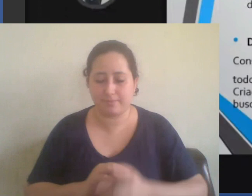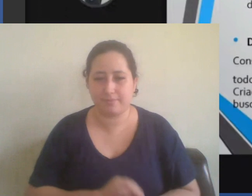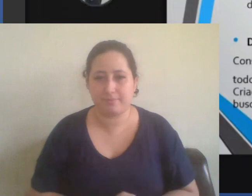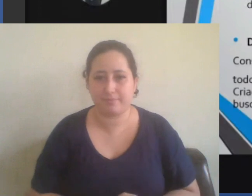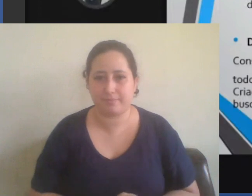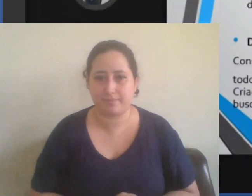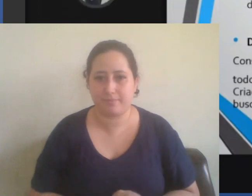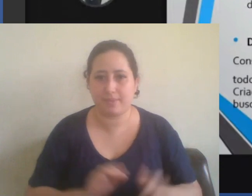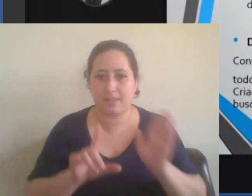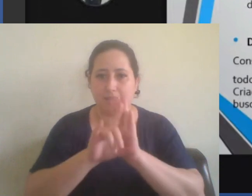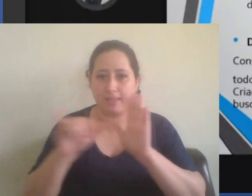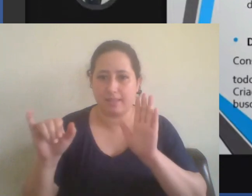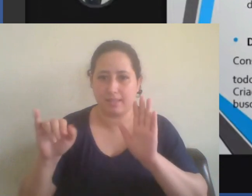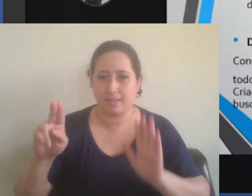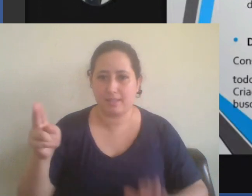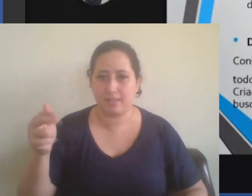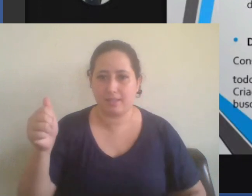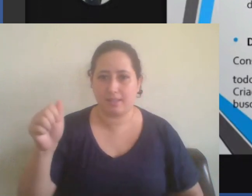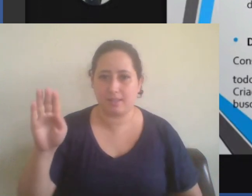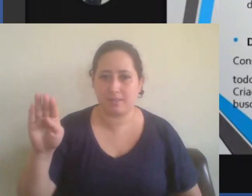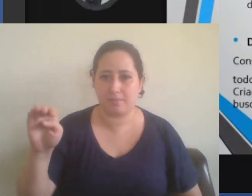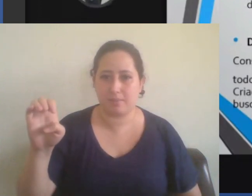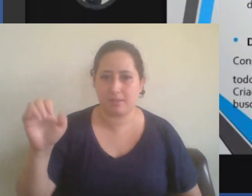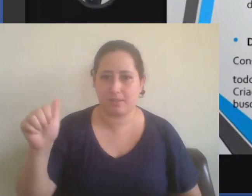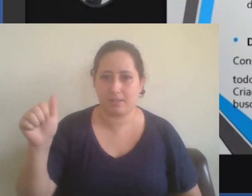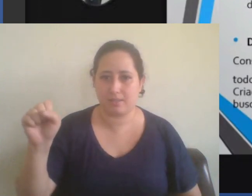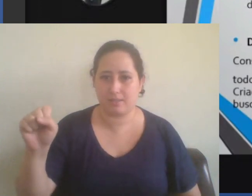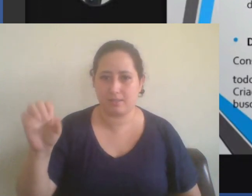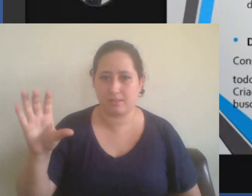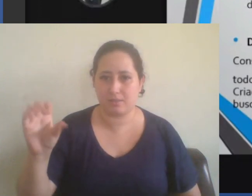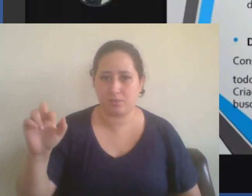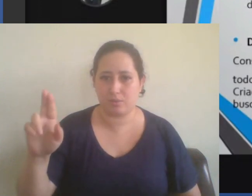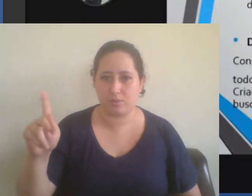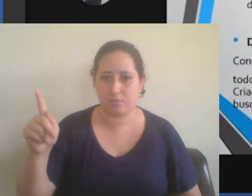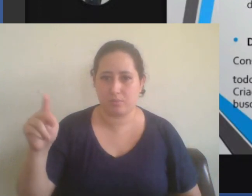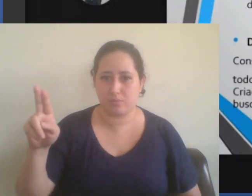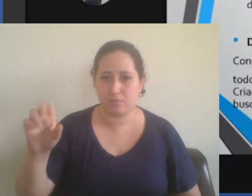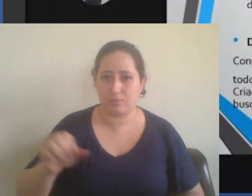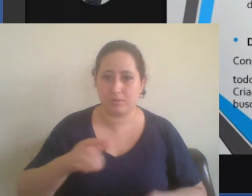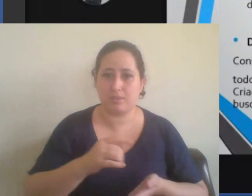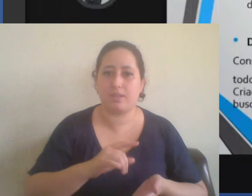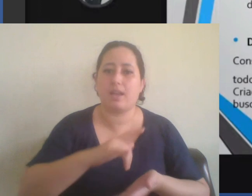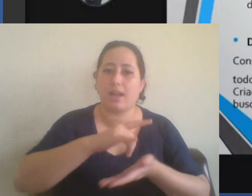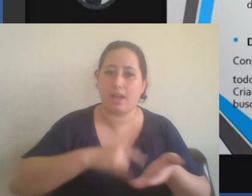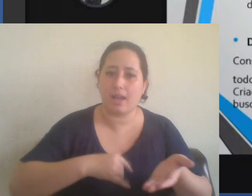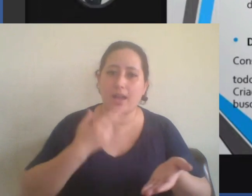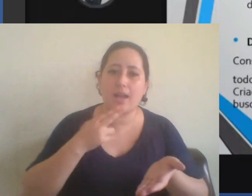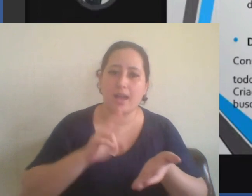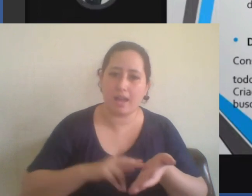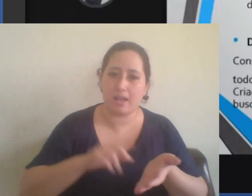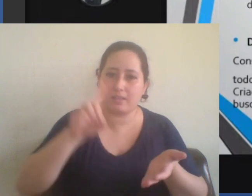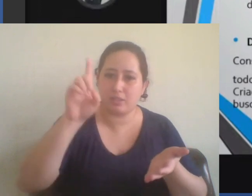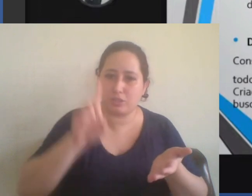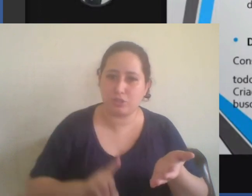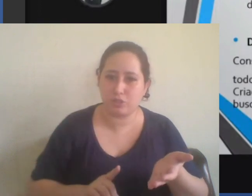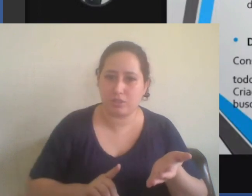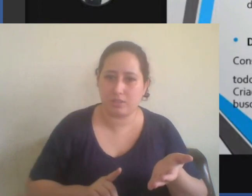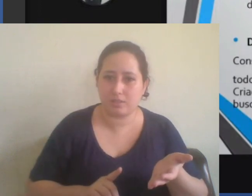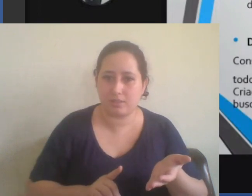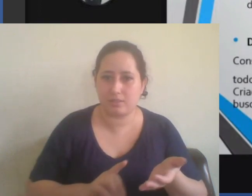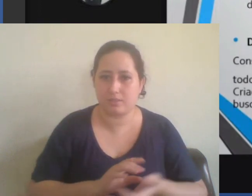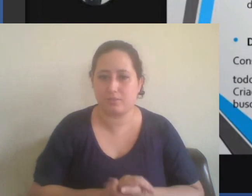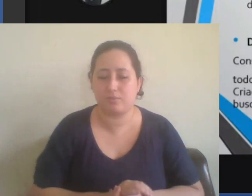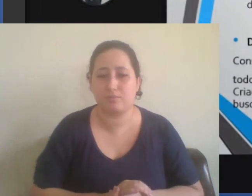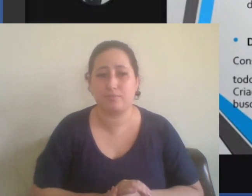lei do AVE as corpos e a carta de direitos, um dos pontos centrais nisso